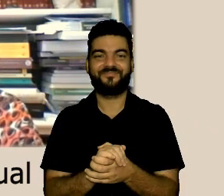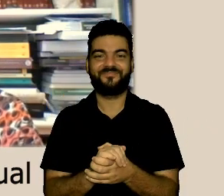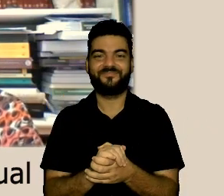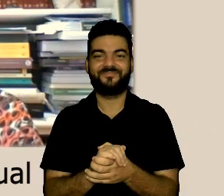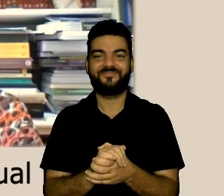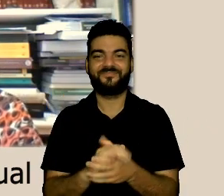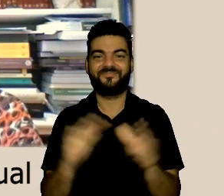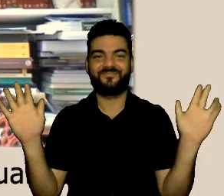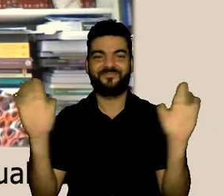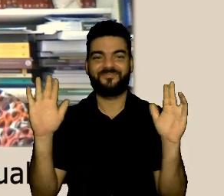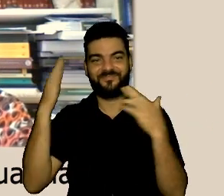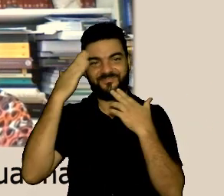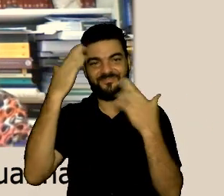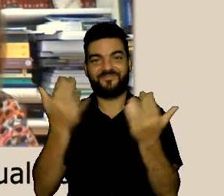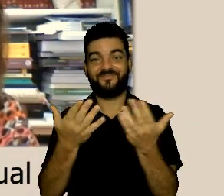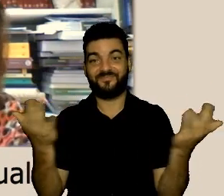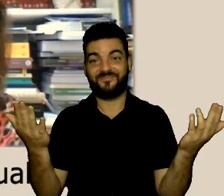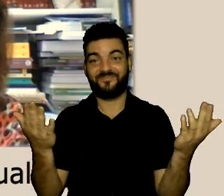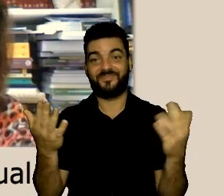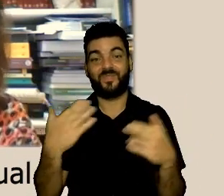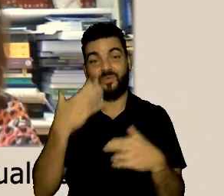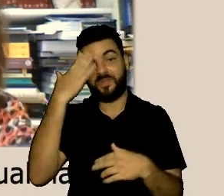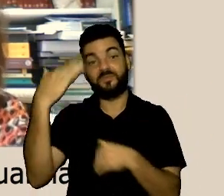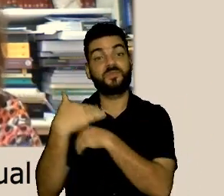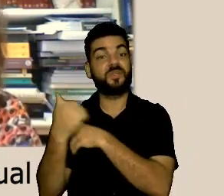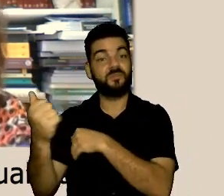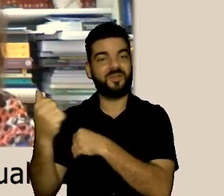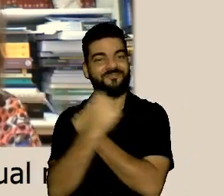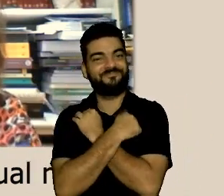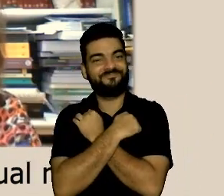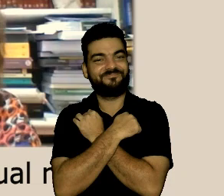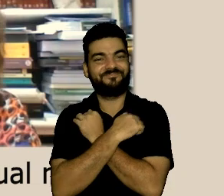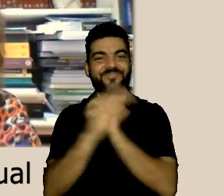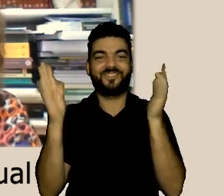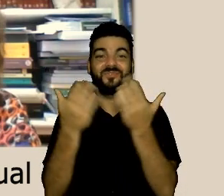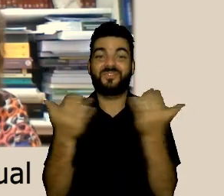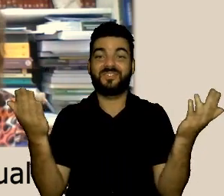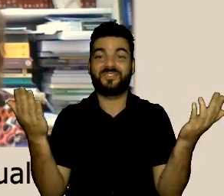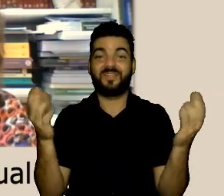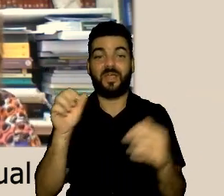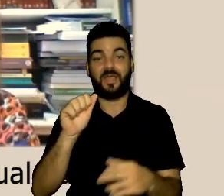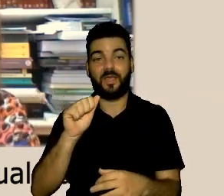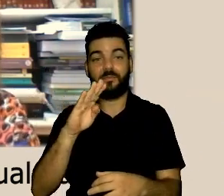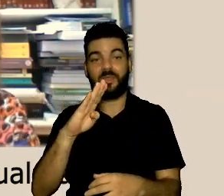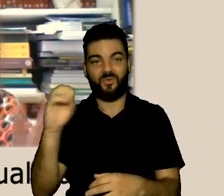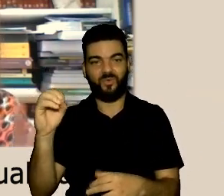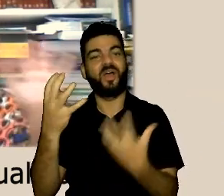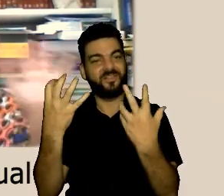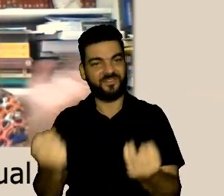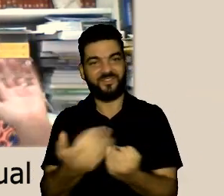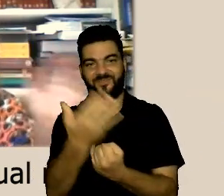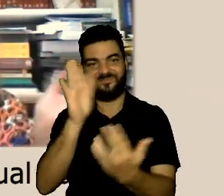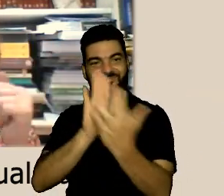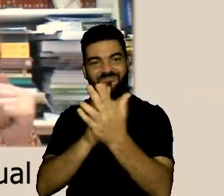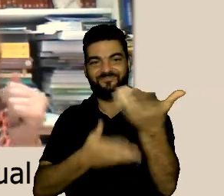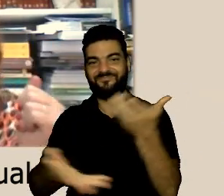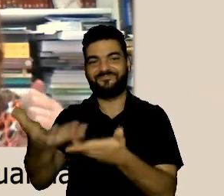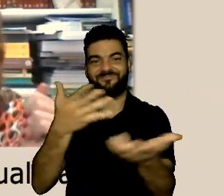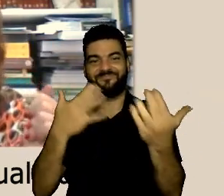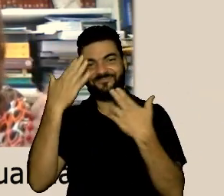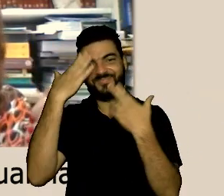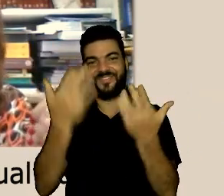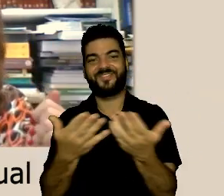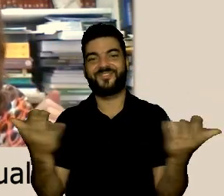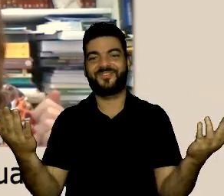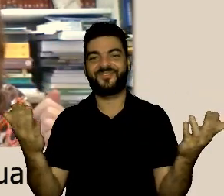de vocês e muito obrigada agradeço a oportunidade um grande abraço a